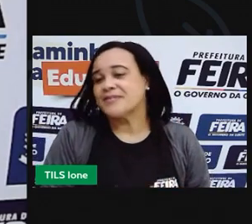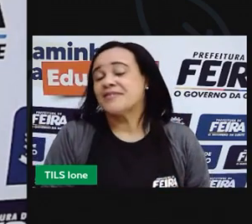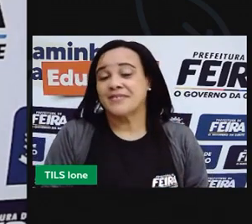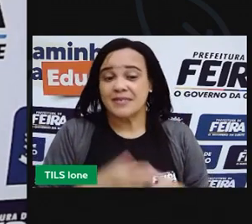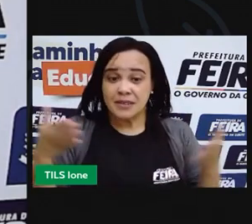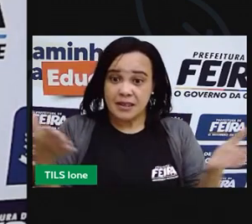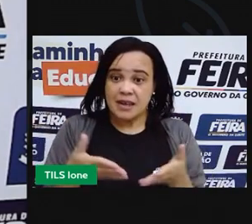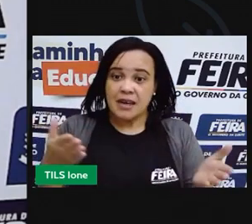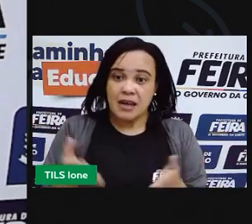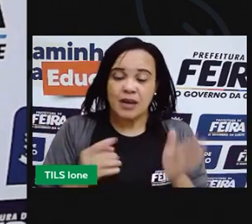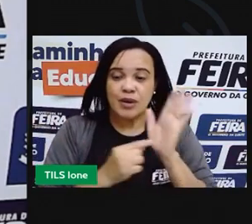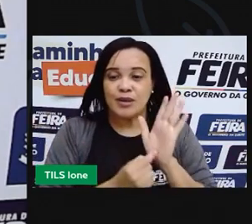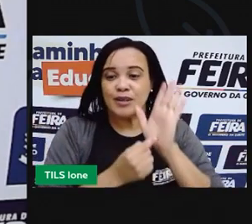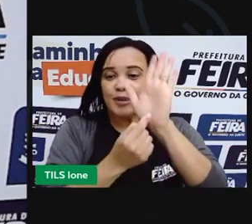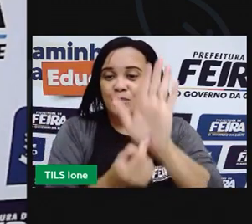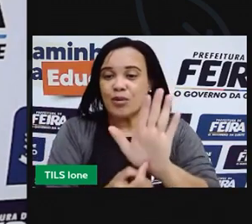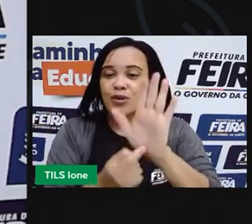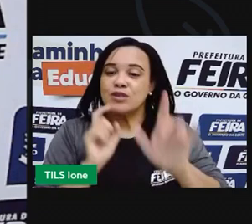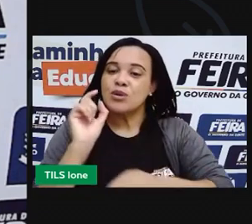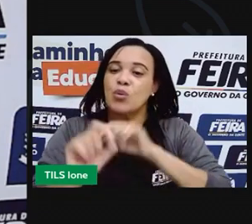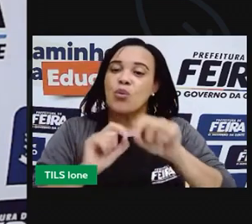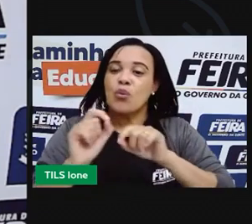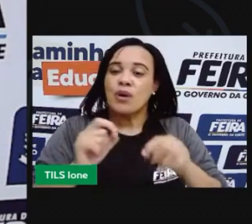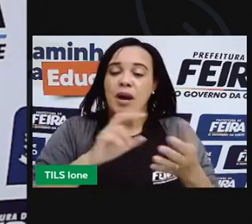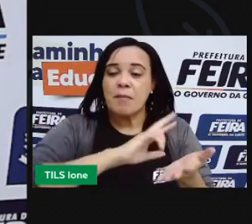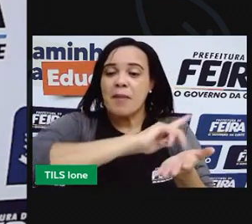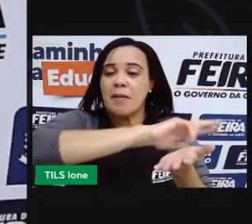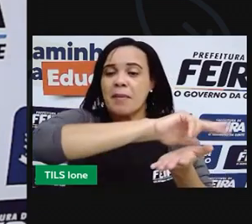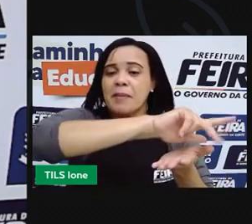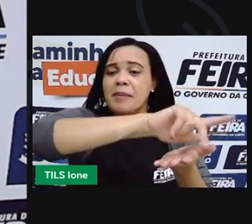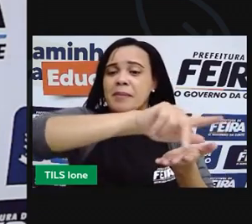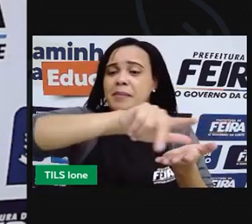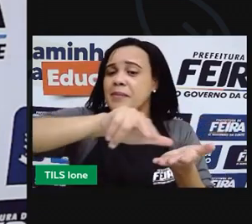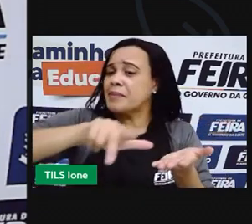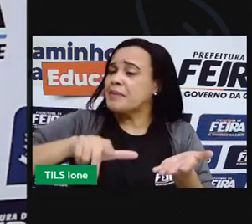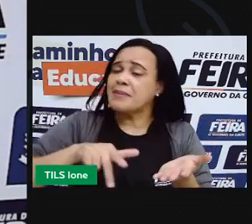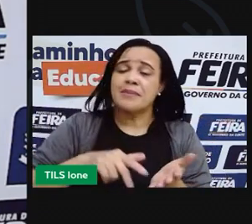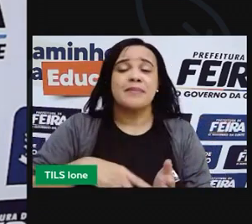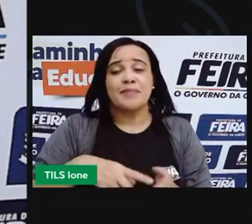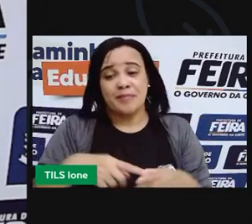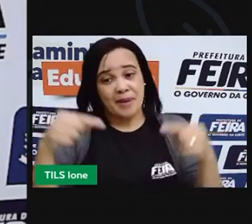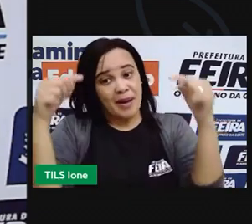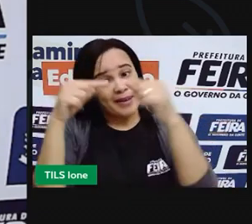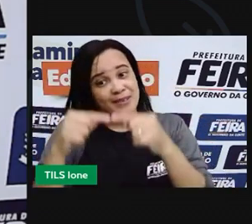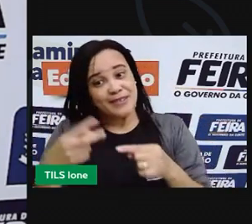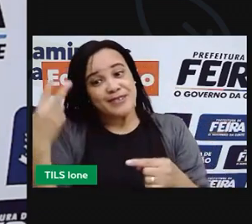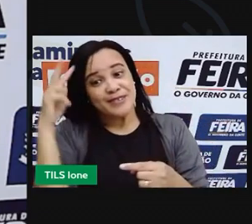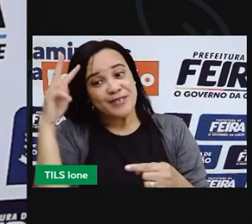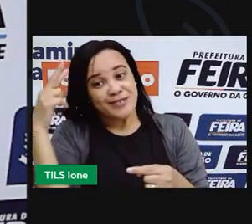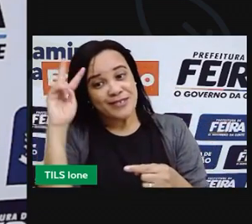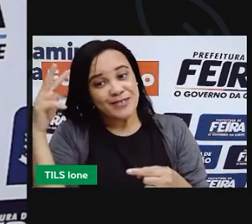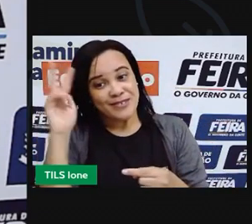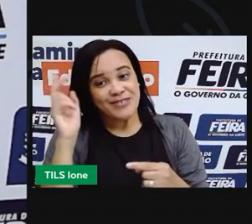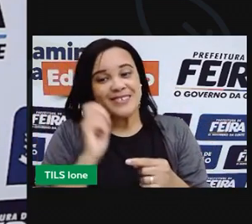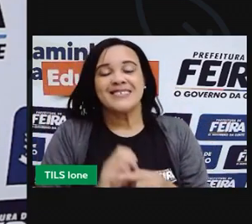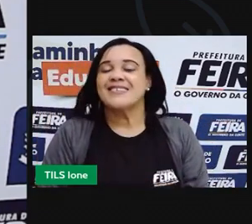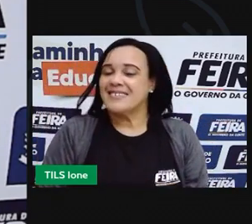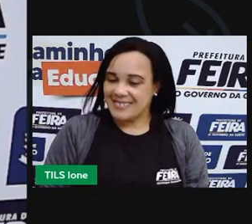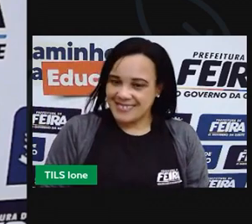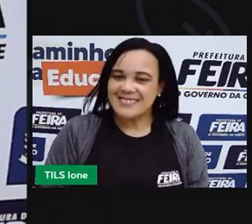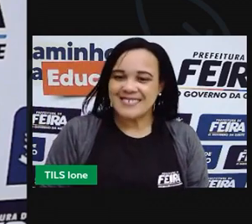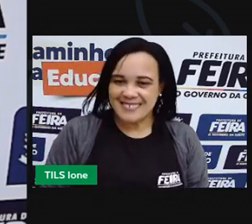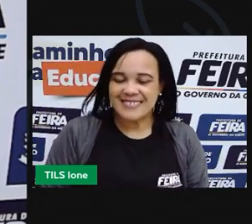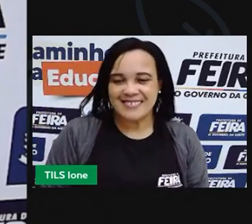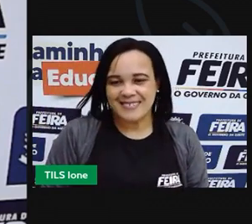outras formas diferentes que a gente tem de contar histórias, tá? Além